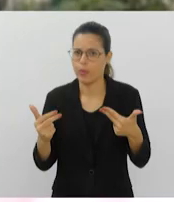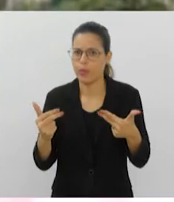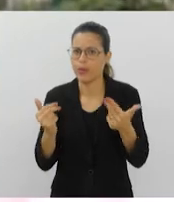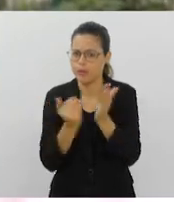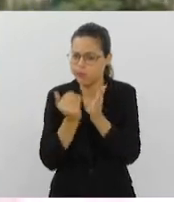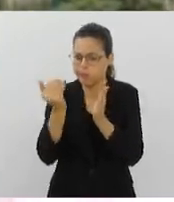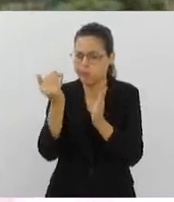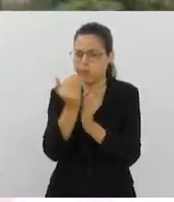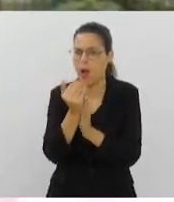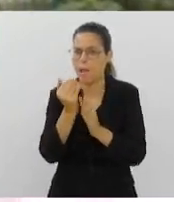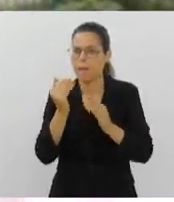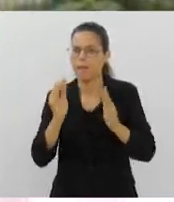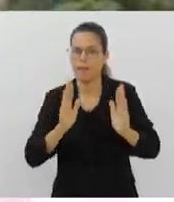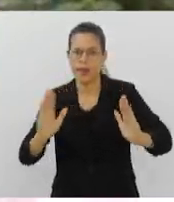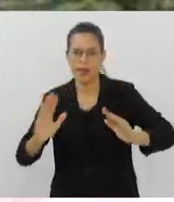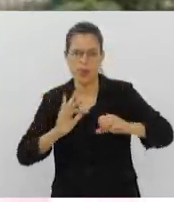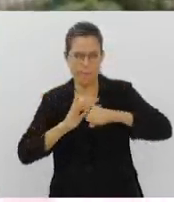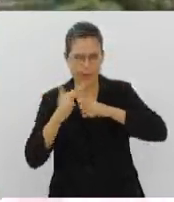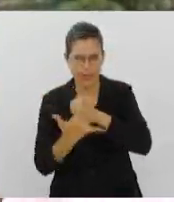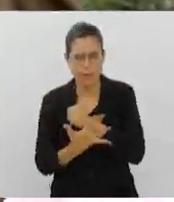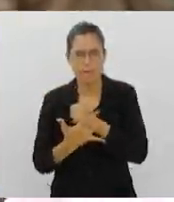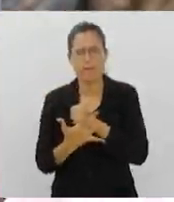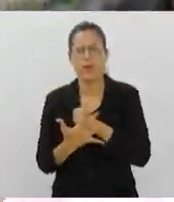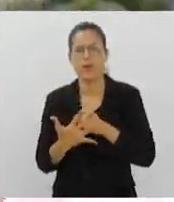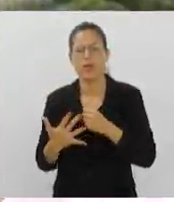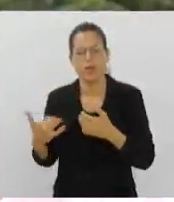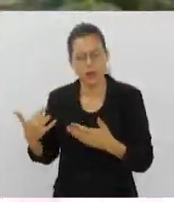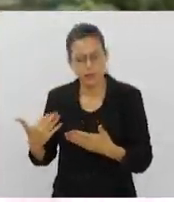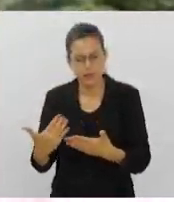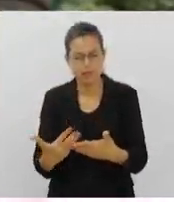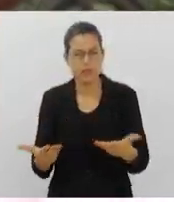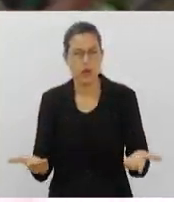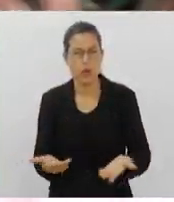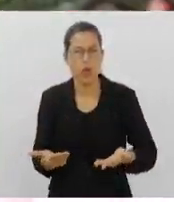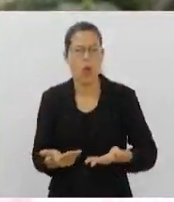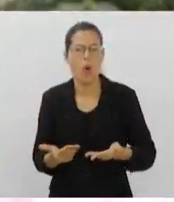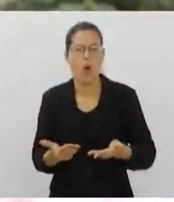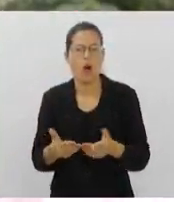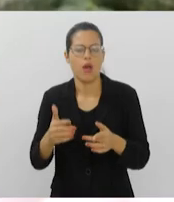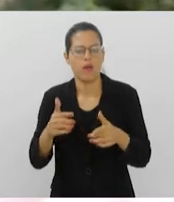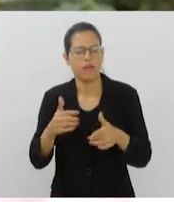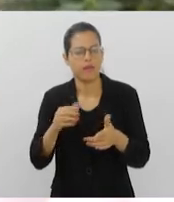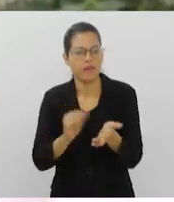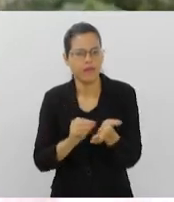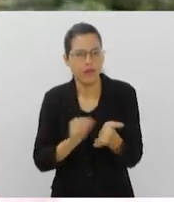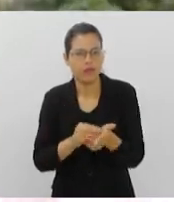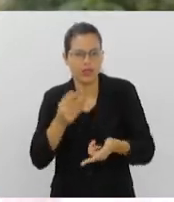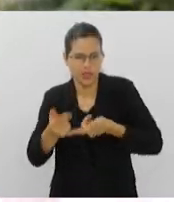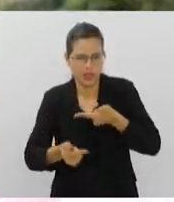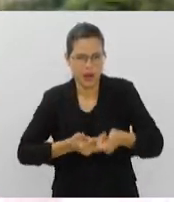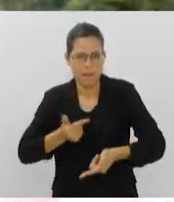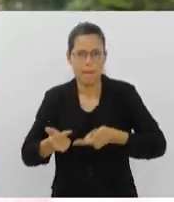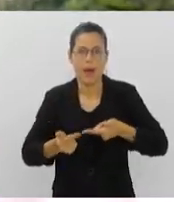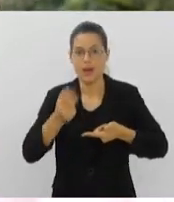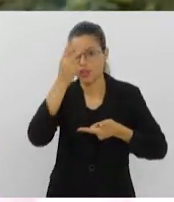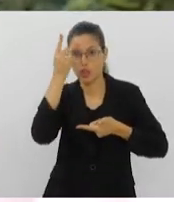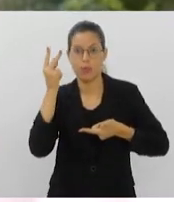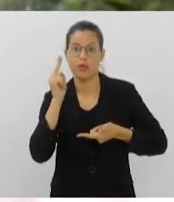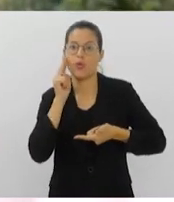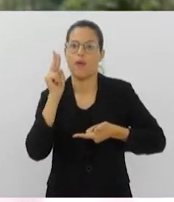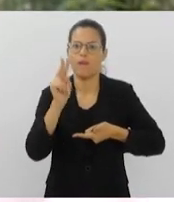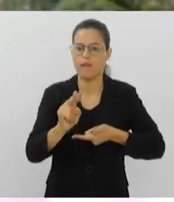Desde a pandemia para cá, né? Com desemprego, esse número vem aumentando, então as pessoas veem ofertas muito